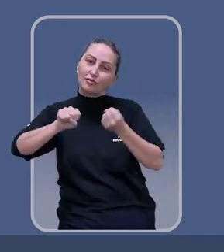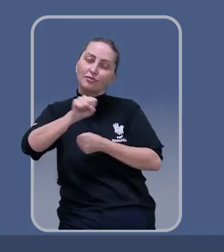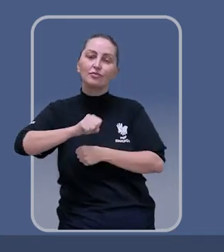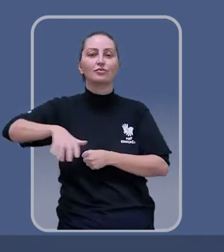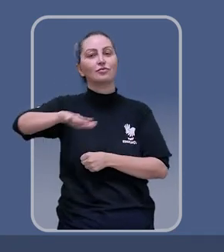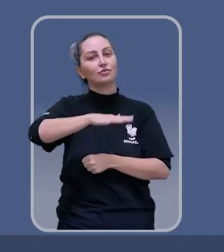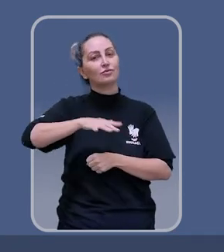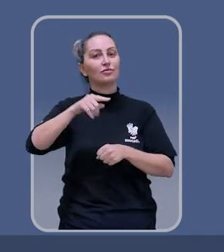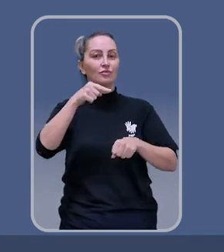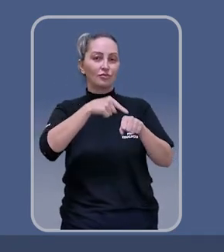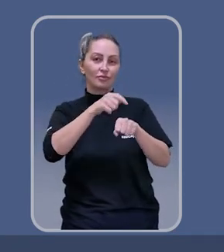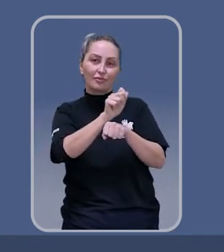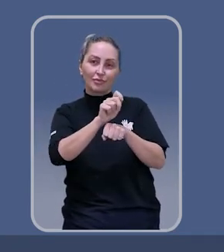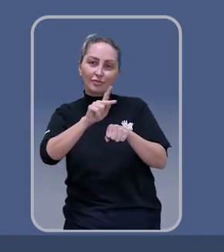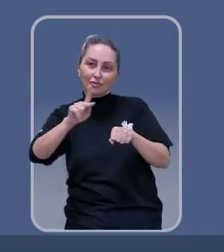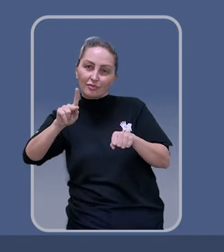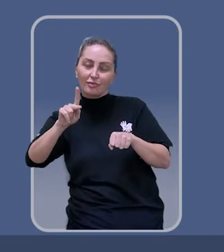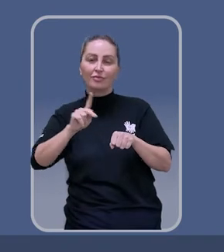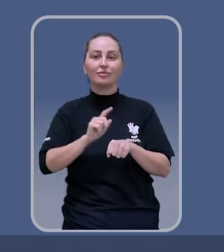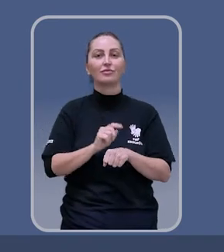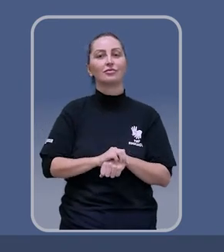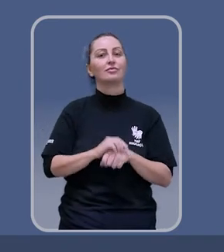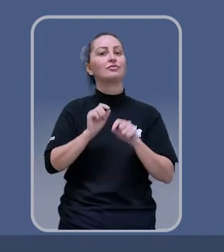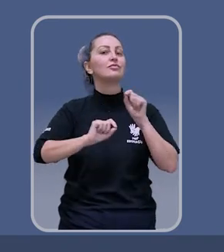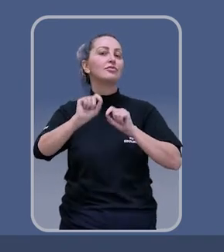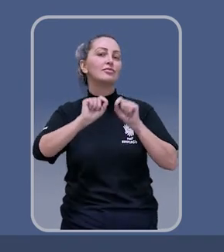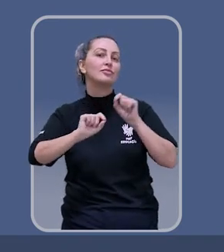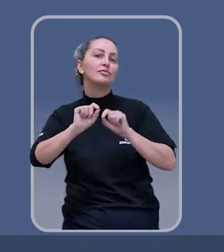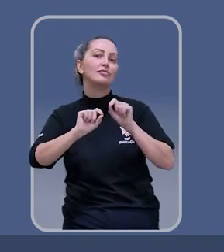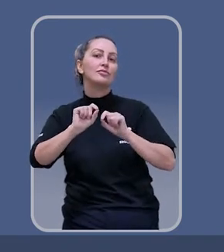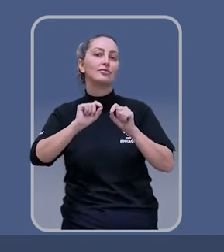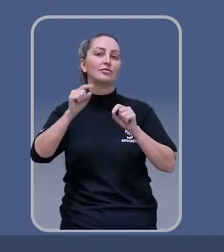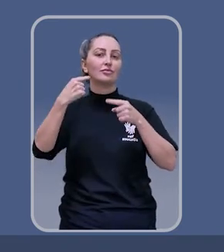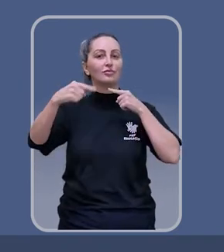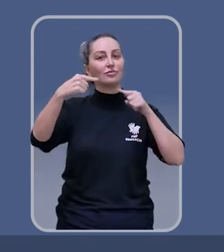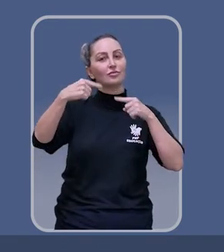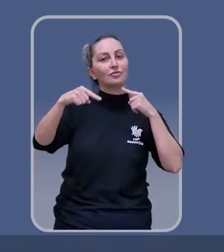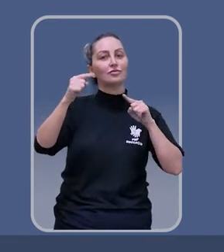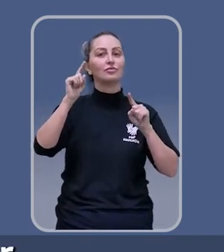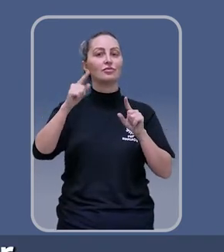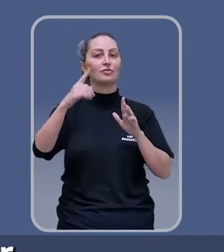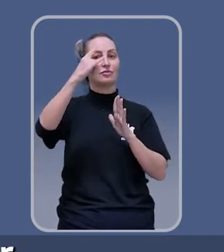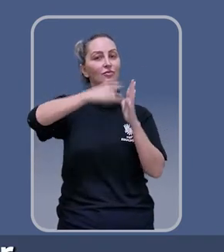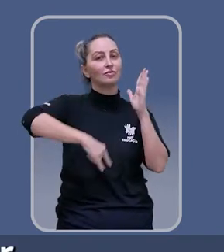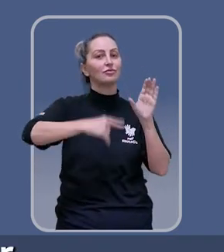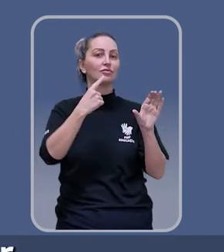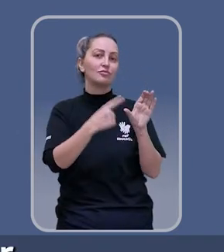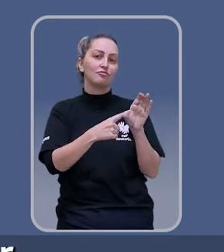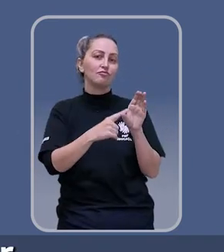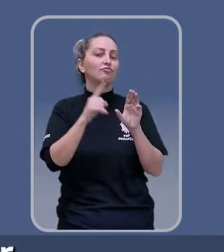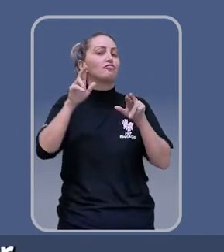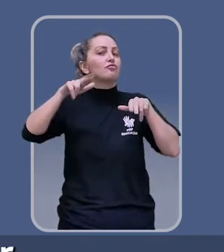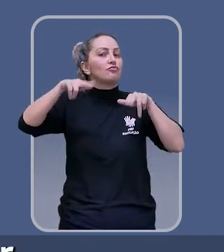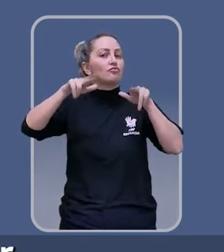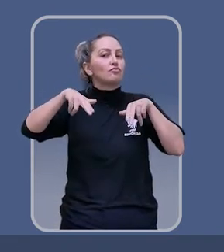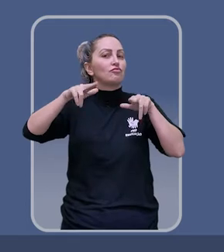daquelas áreas que estão hoje zoneadas com o APP. Trata-se de uma política já prevista no atual plano diretor, mas